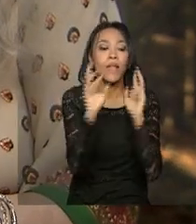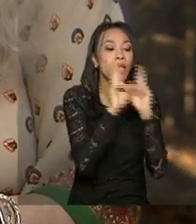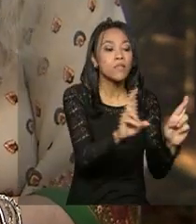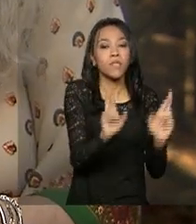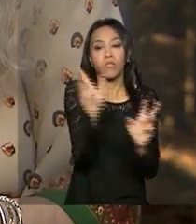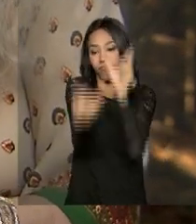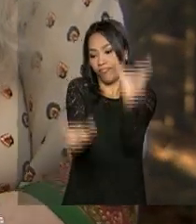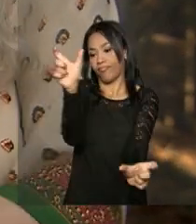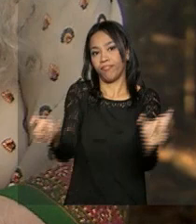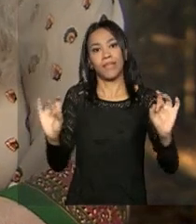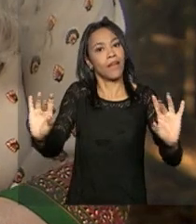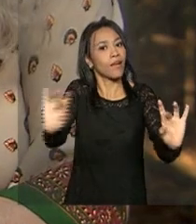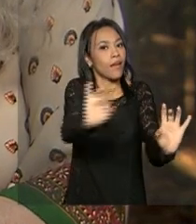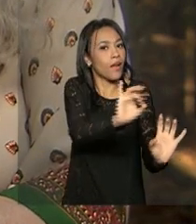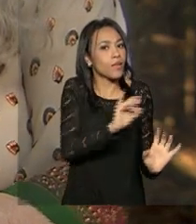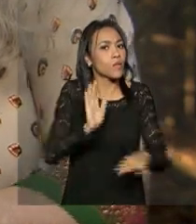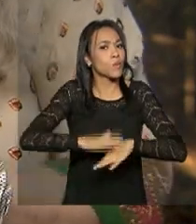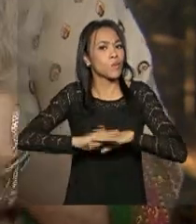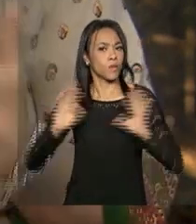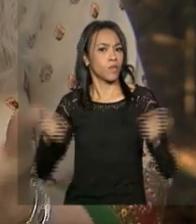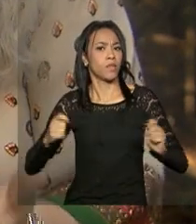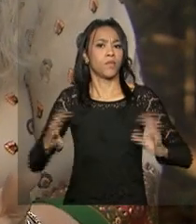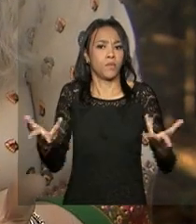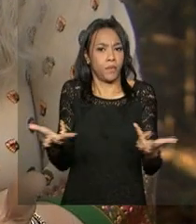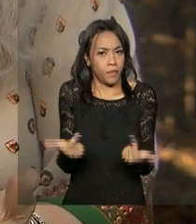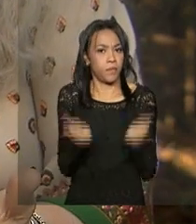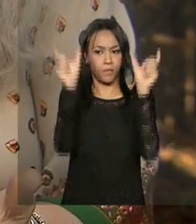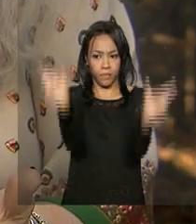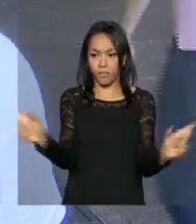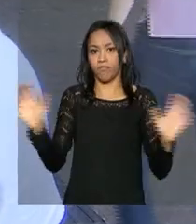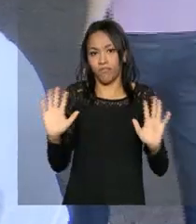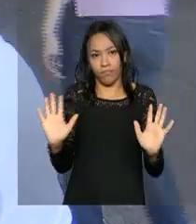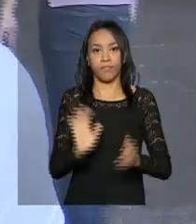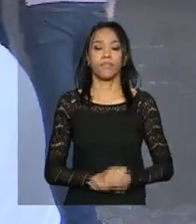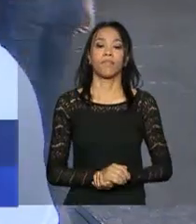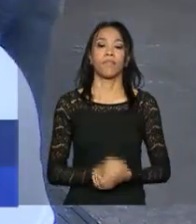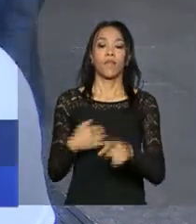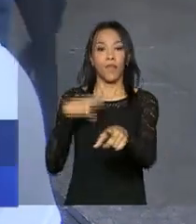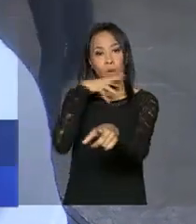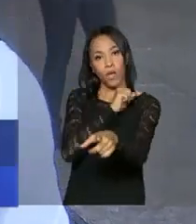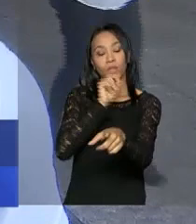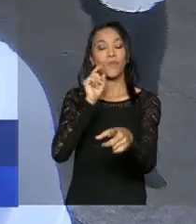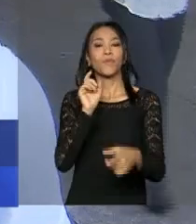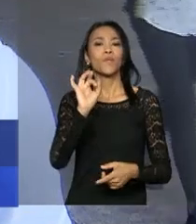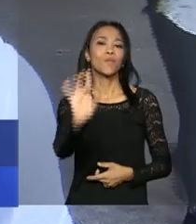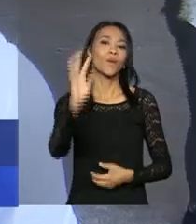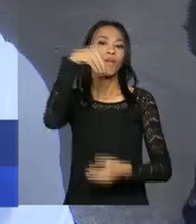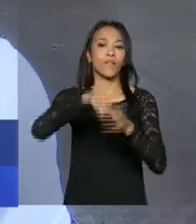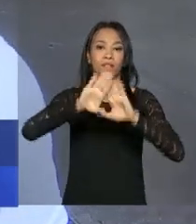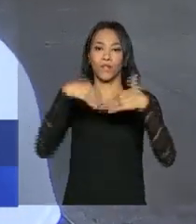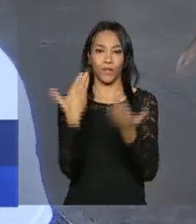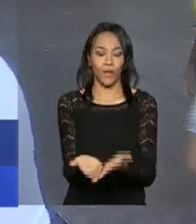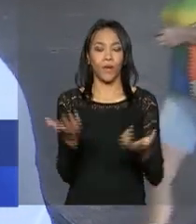tendências, cada um com as suas possibilidades e com as suas potencialidades. Eu acho que não só na escola, não